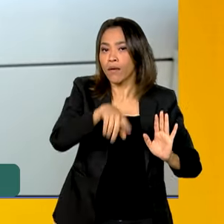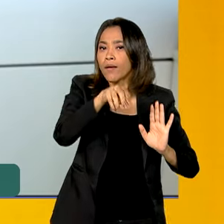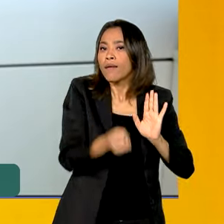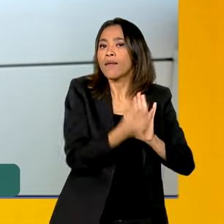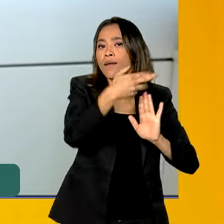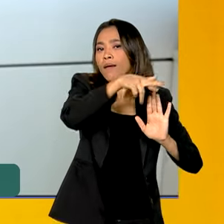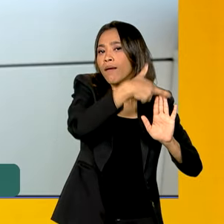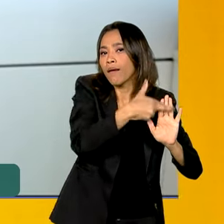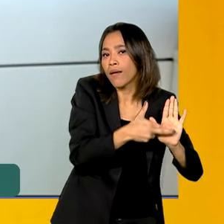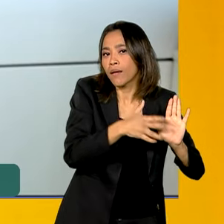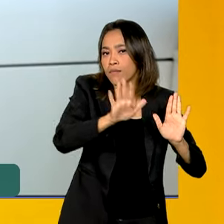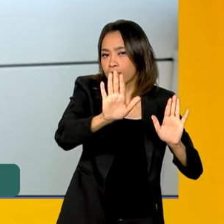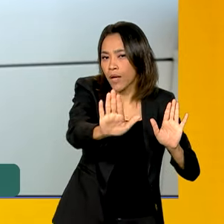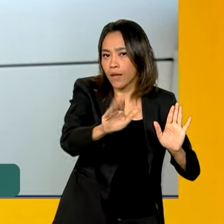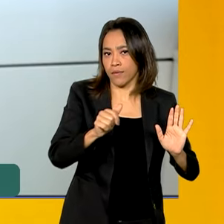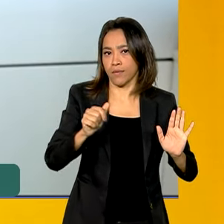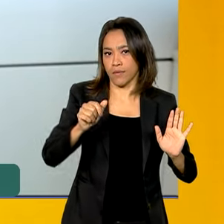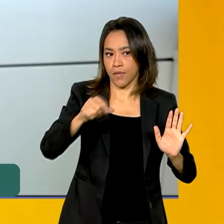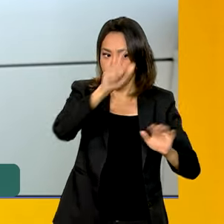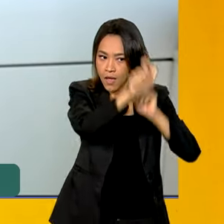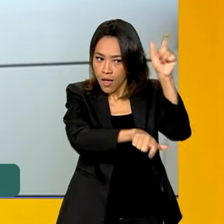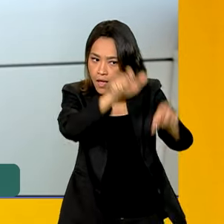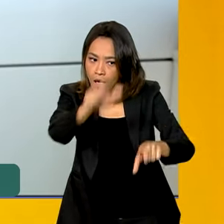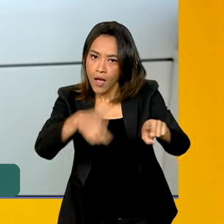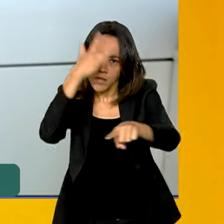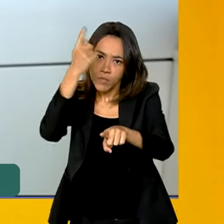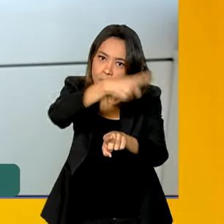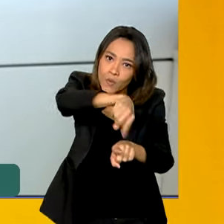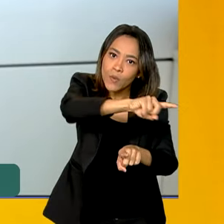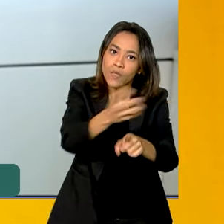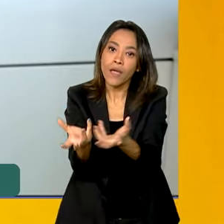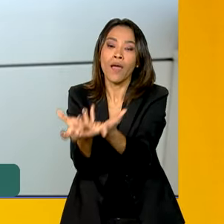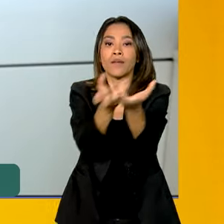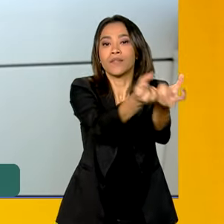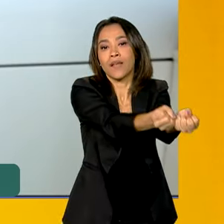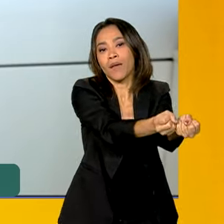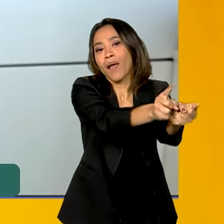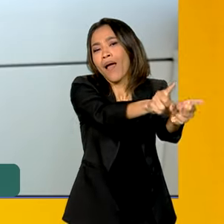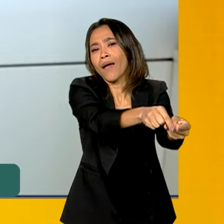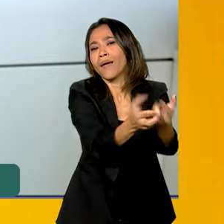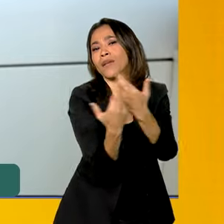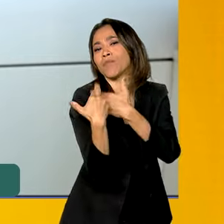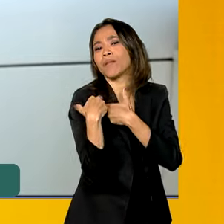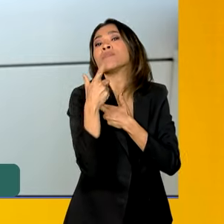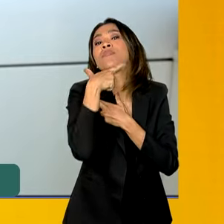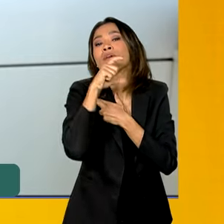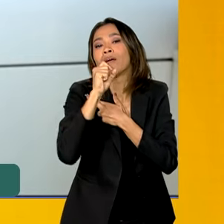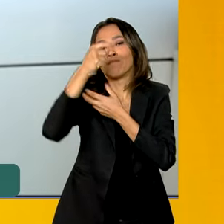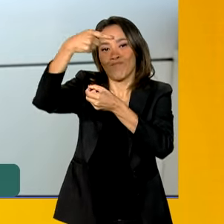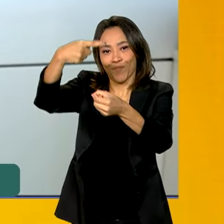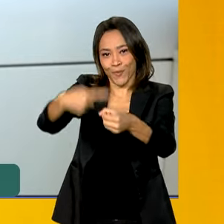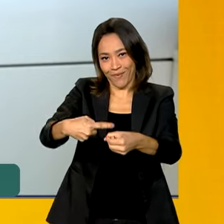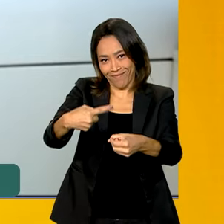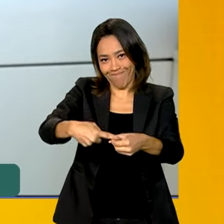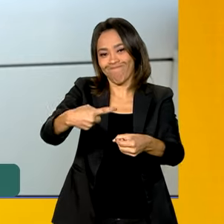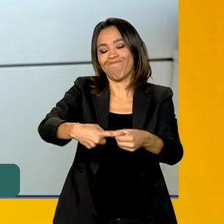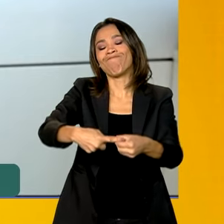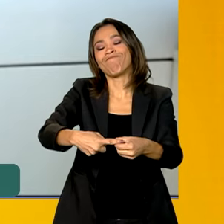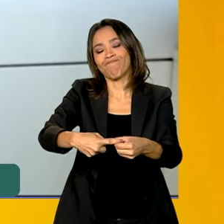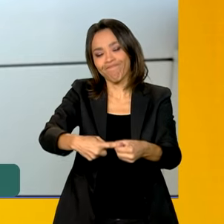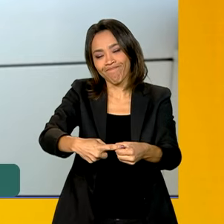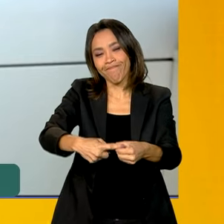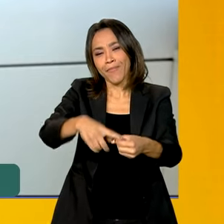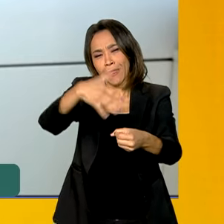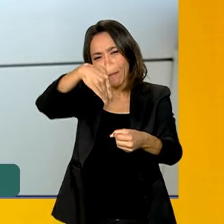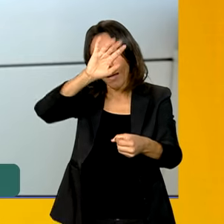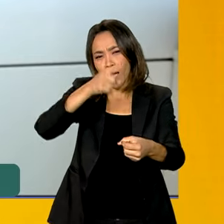mas as pessoas, os beneficiários do programa Bolsa Família são de responsabilidade dos municípios. Então, quanto mais a gente